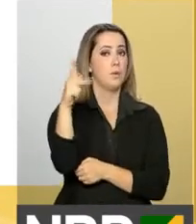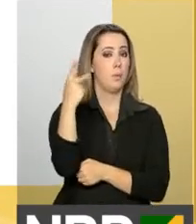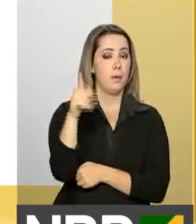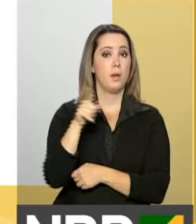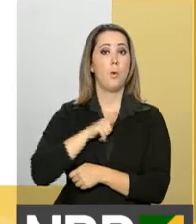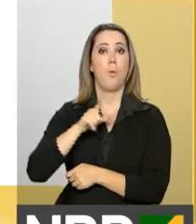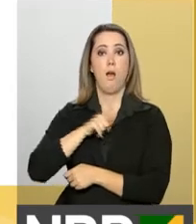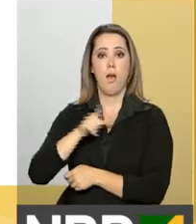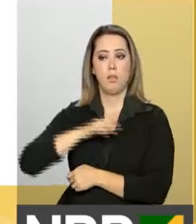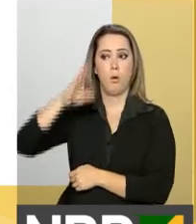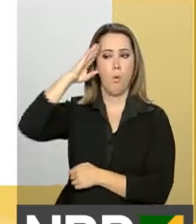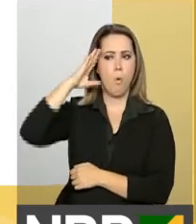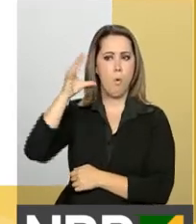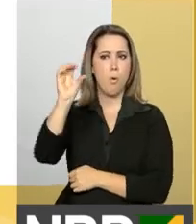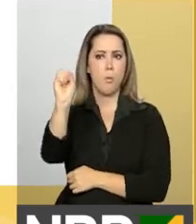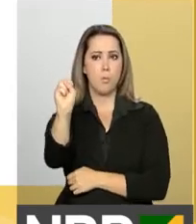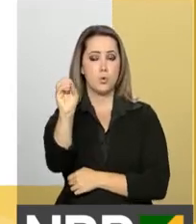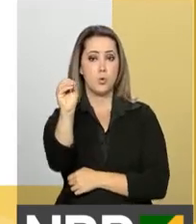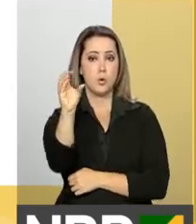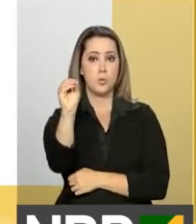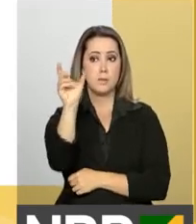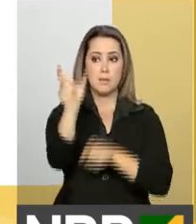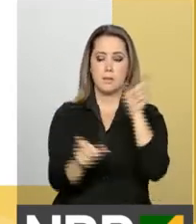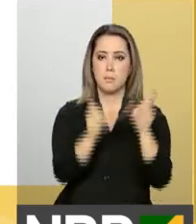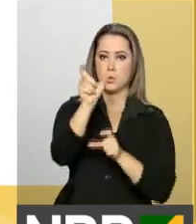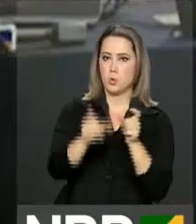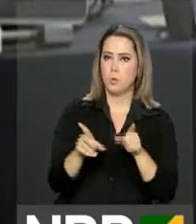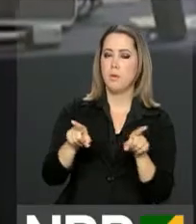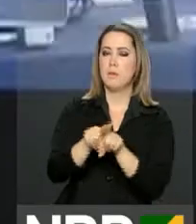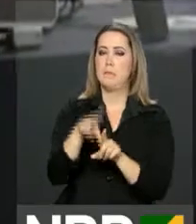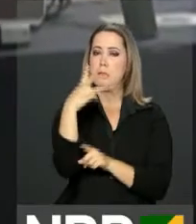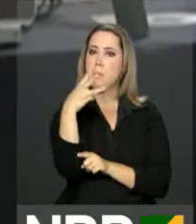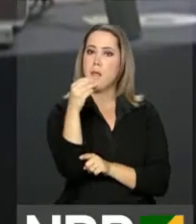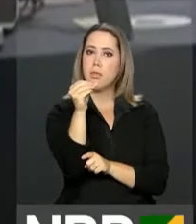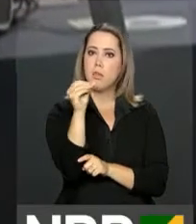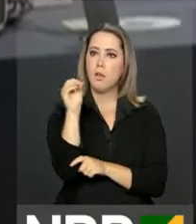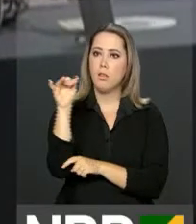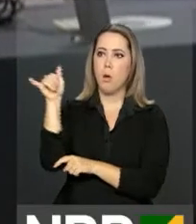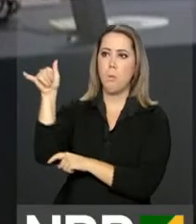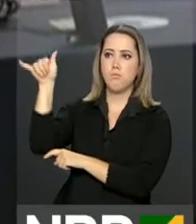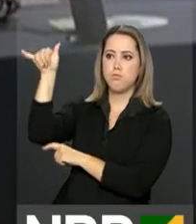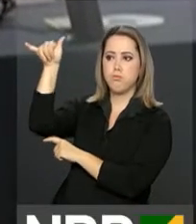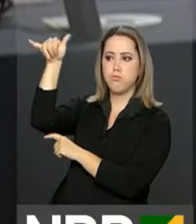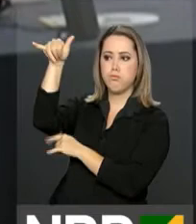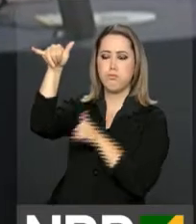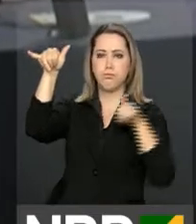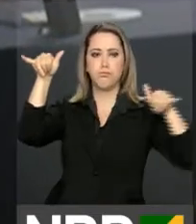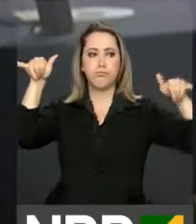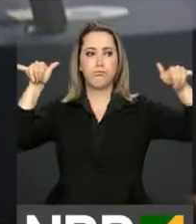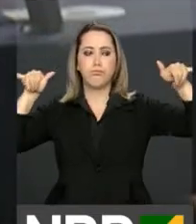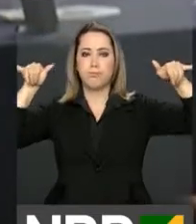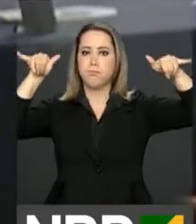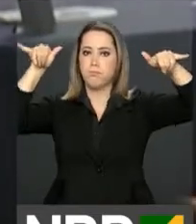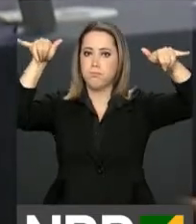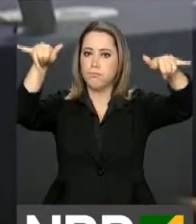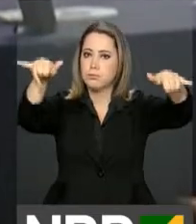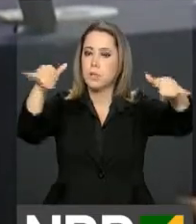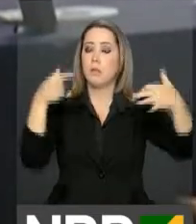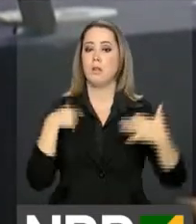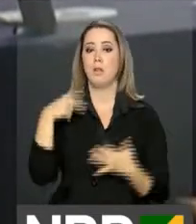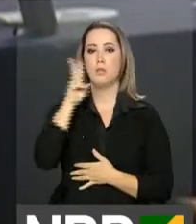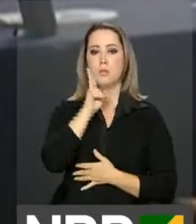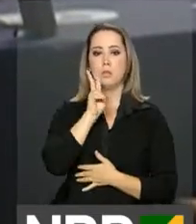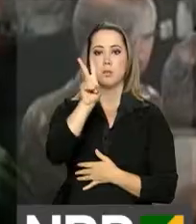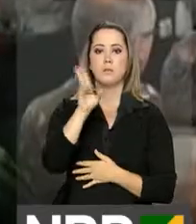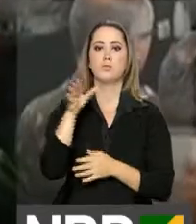e também mobilizadas 30 aeronaves. Mais do que isso, como nós aqui assistimos, o que nós